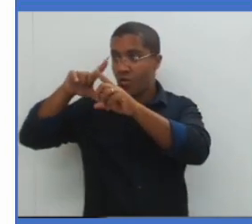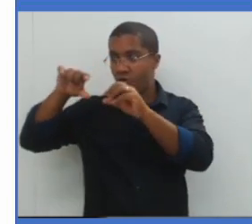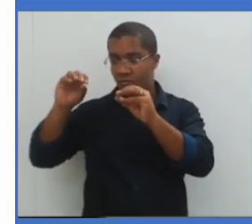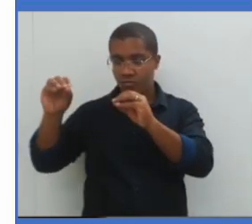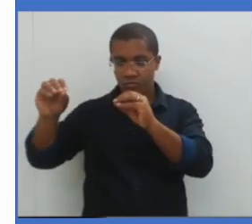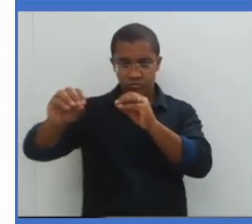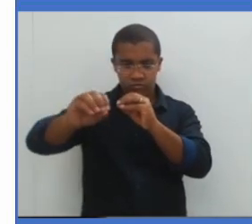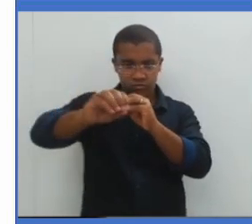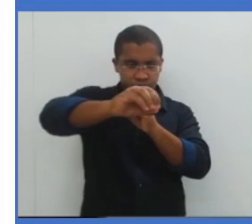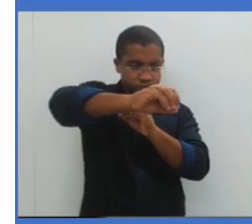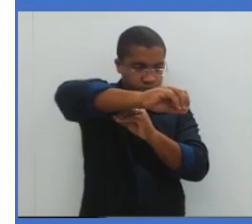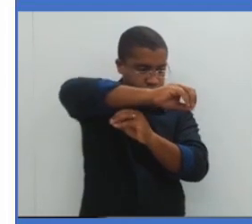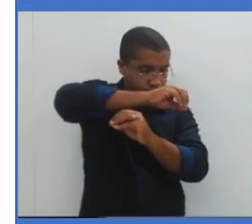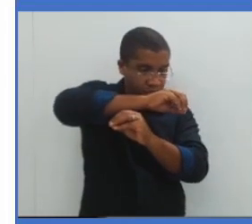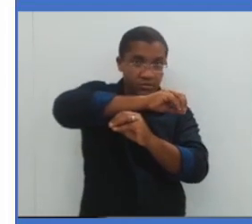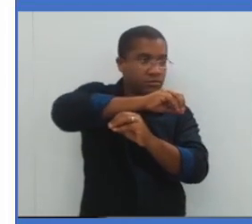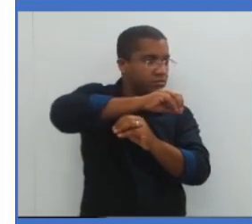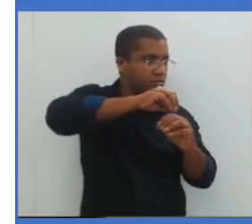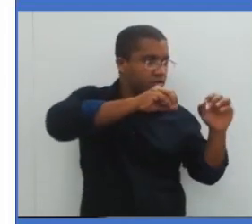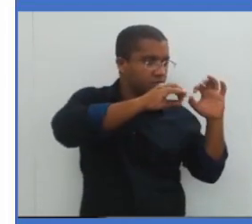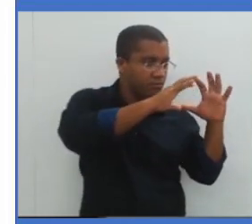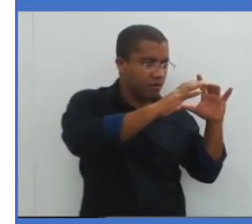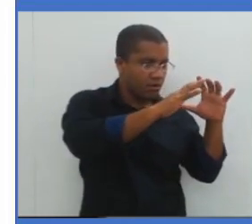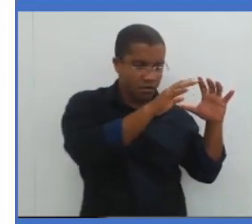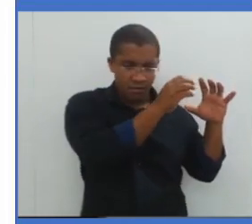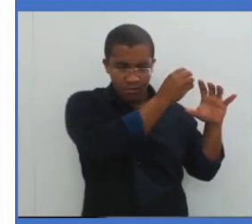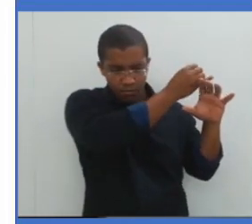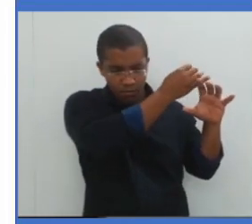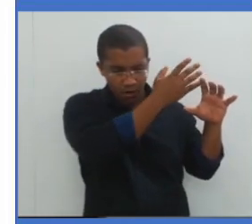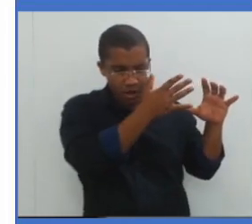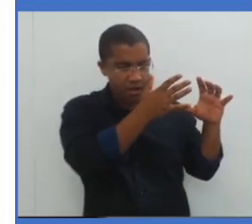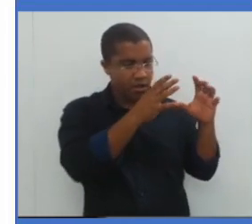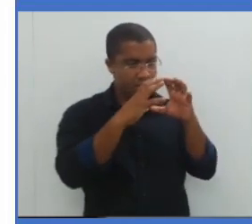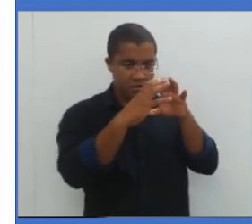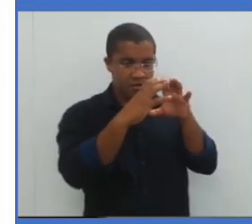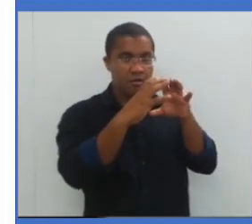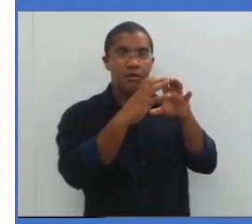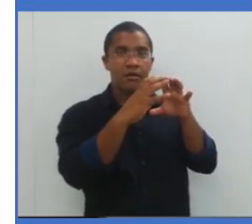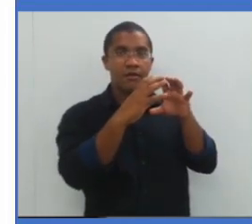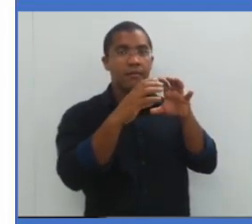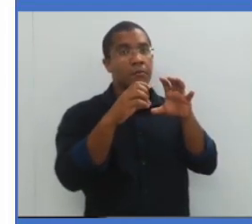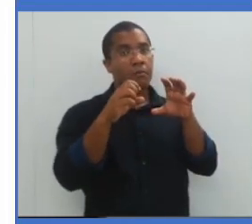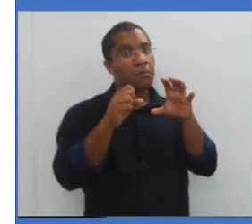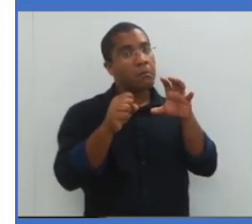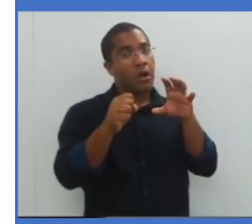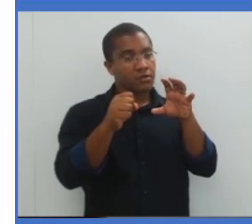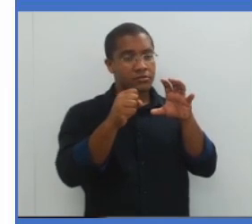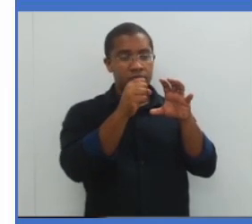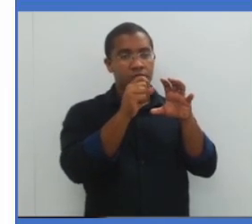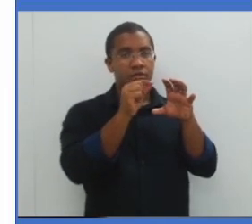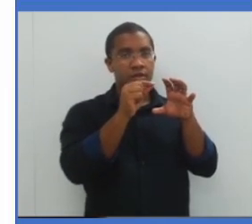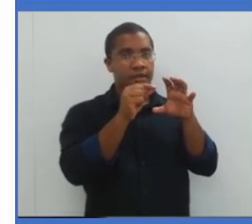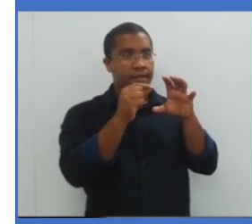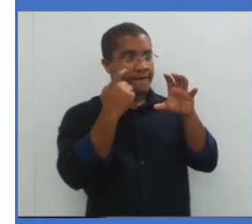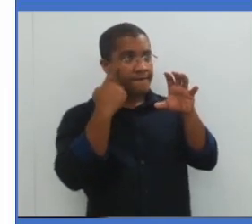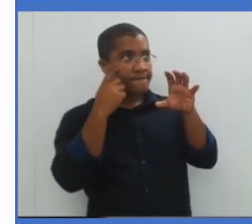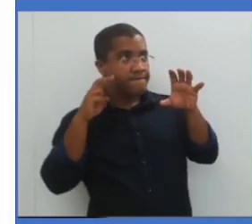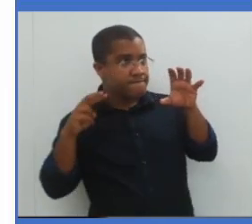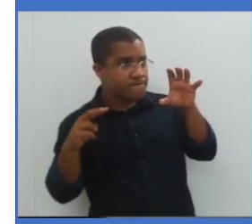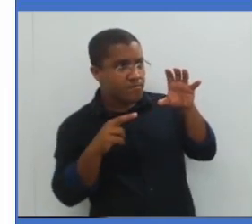Podendo acontecer que as zonas de sombra ou penumbra da Lua se